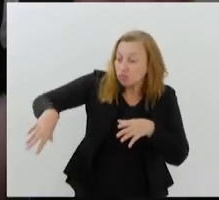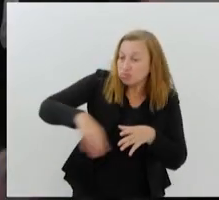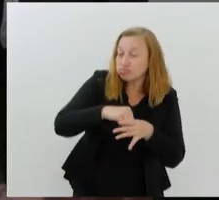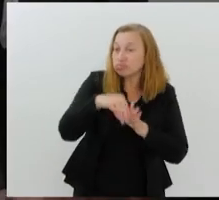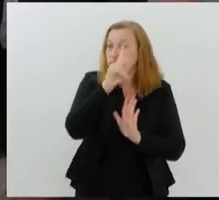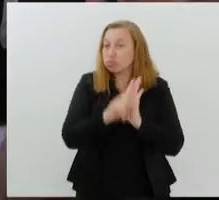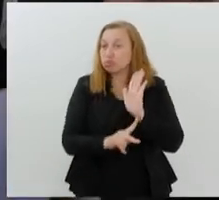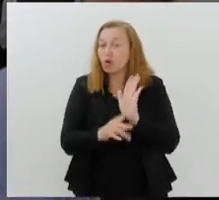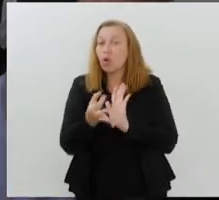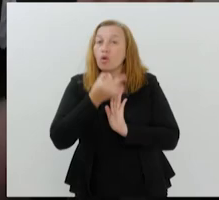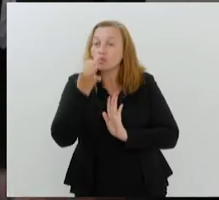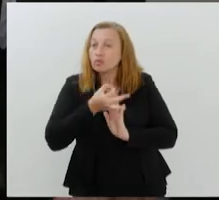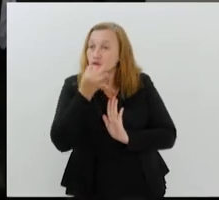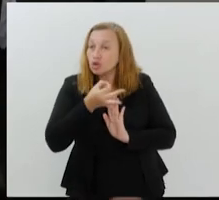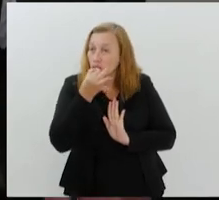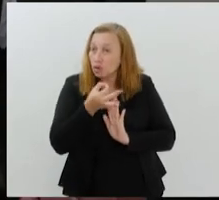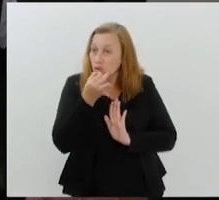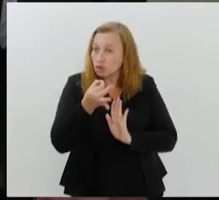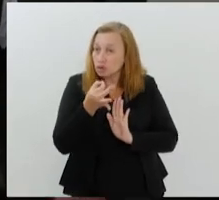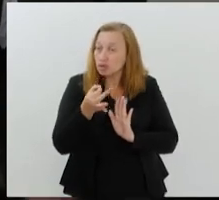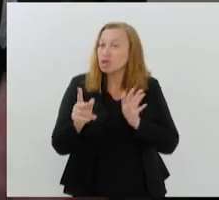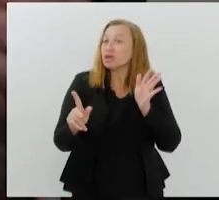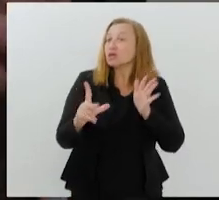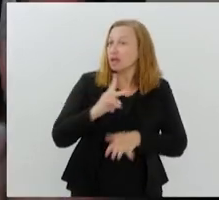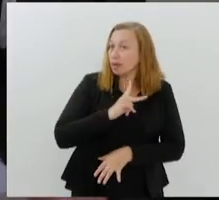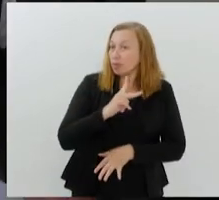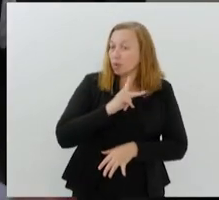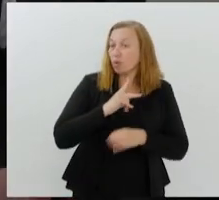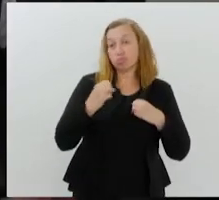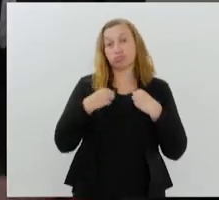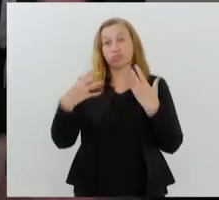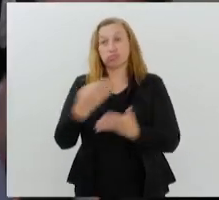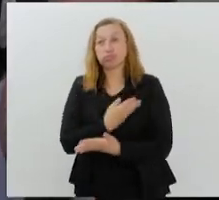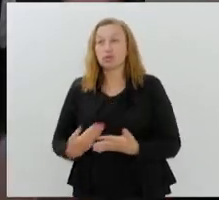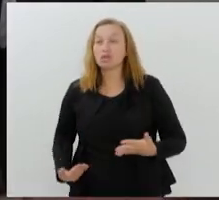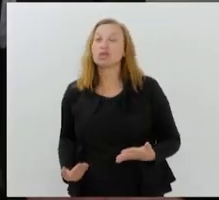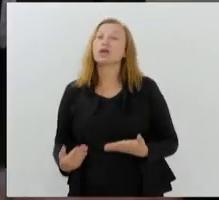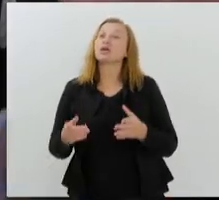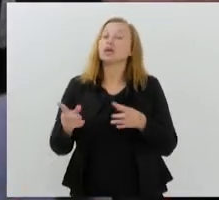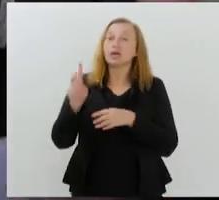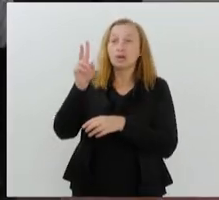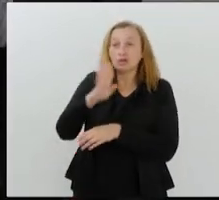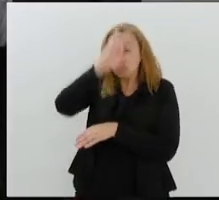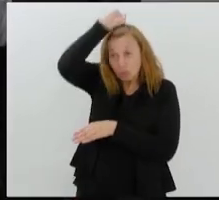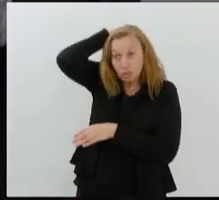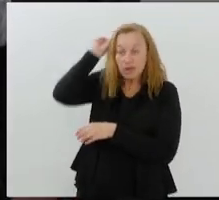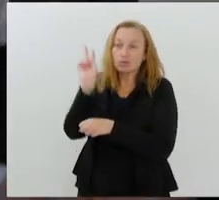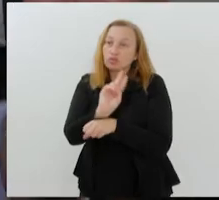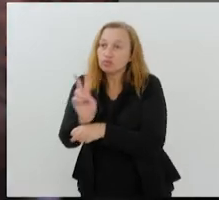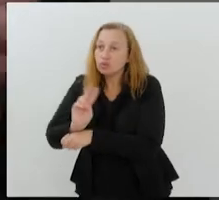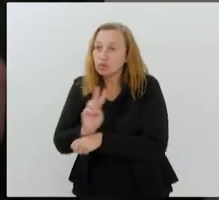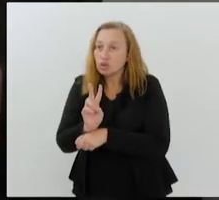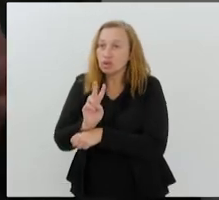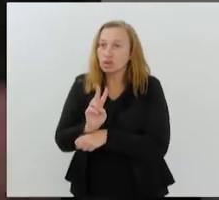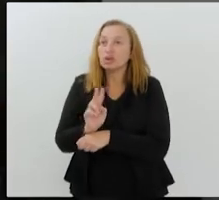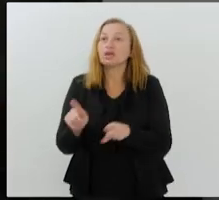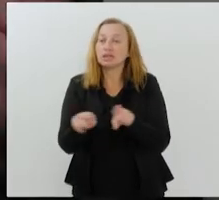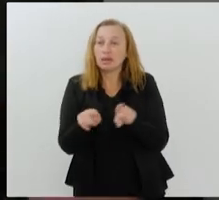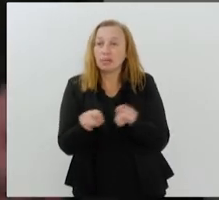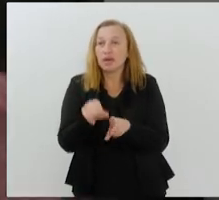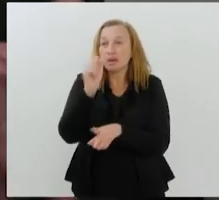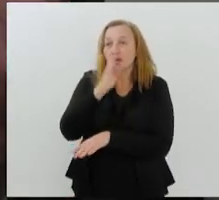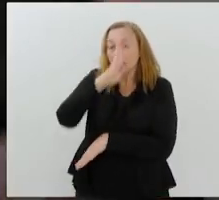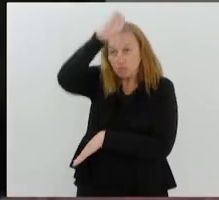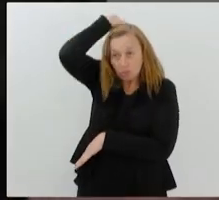as sugestões que foram feitas na própria audiência, pelos brigadistas, pelo INEA, pelos bombeiros. E agora, em